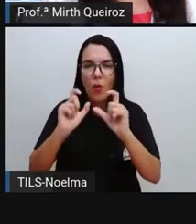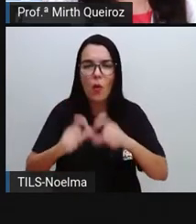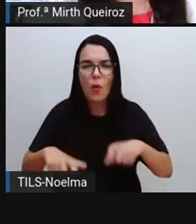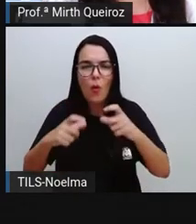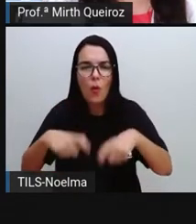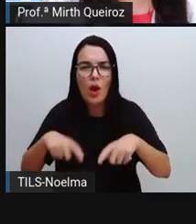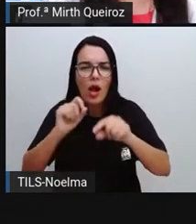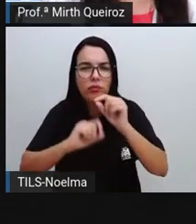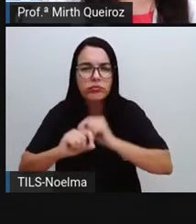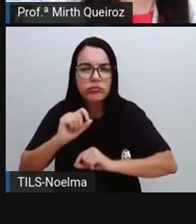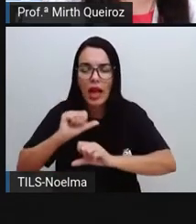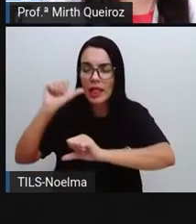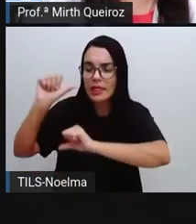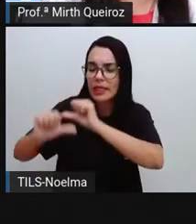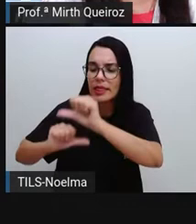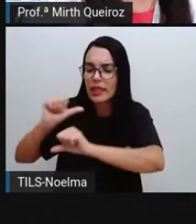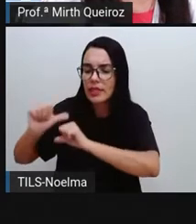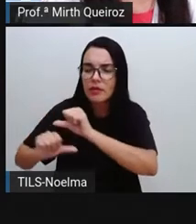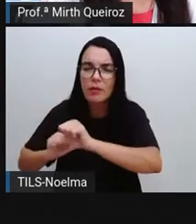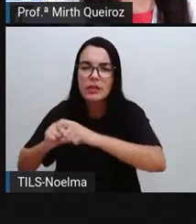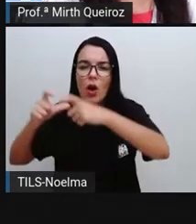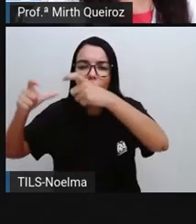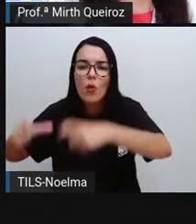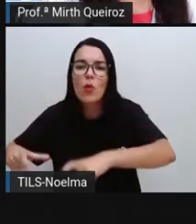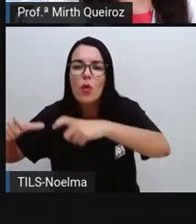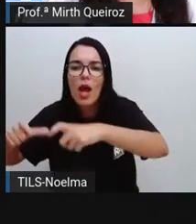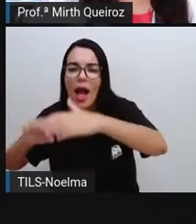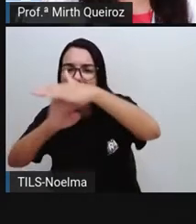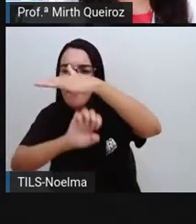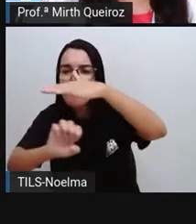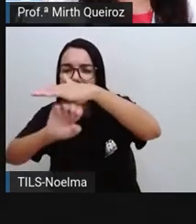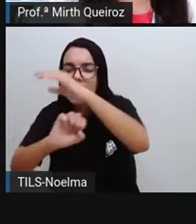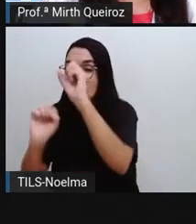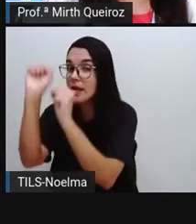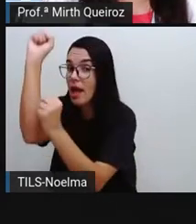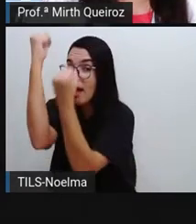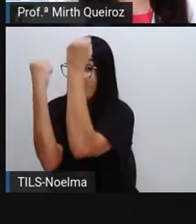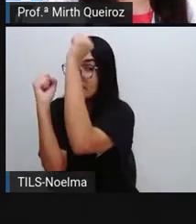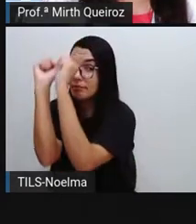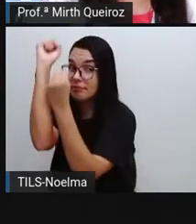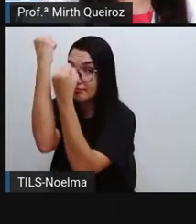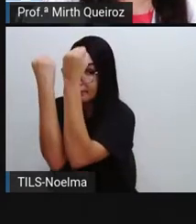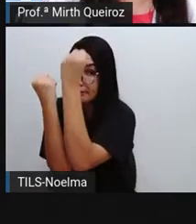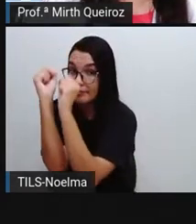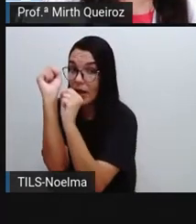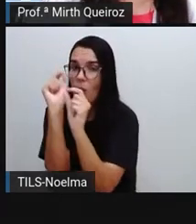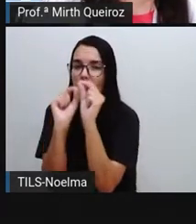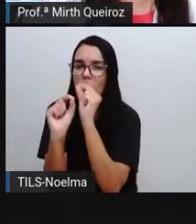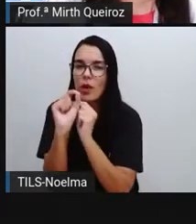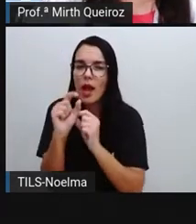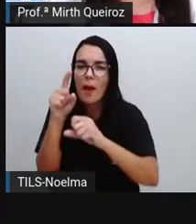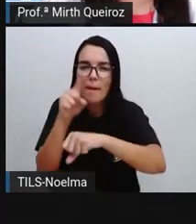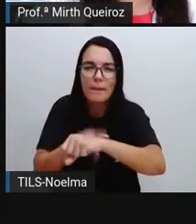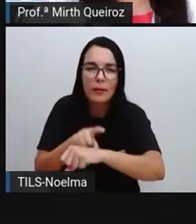transformação da matéria-prima, né? O setor secundário na economia vai corresponder, então, ao momento quando as matérias-primas, elas